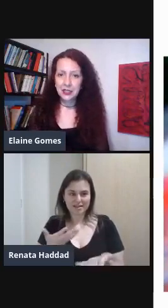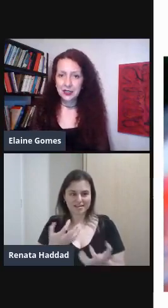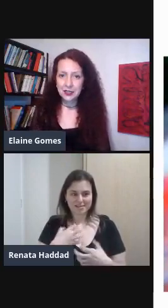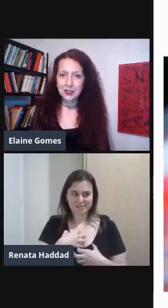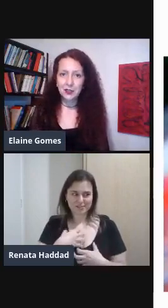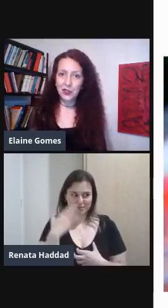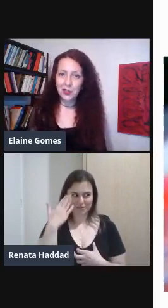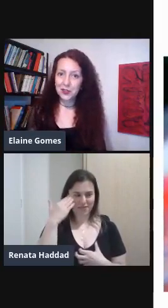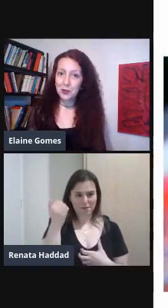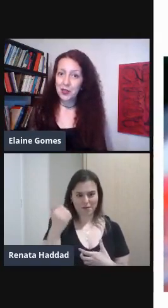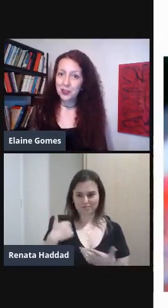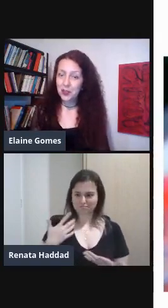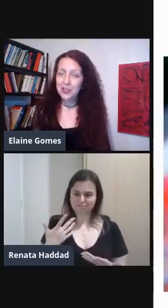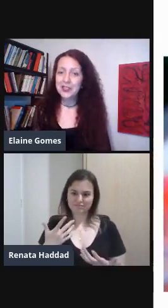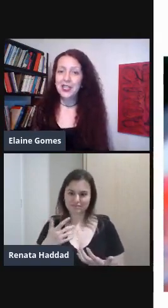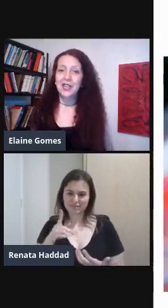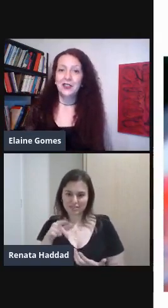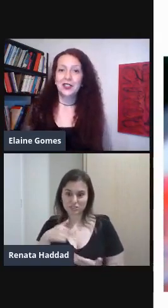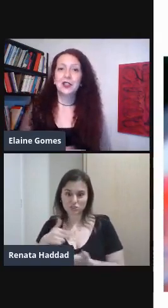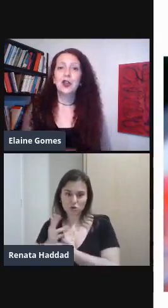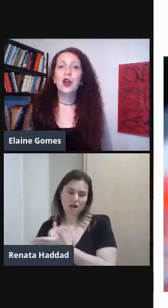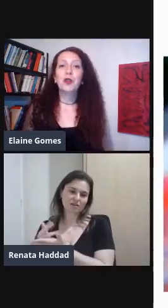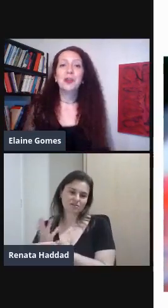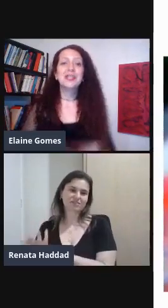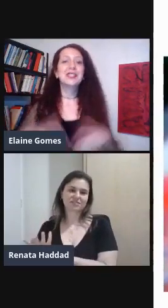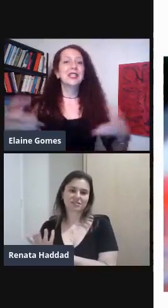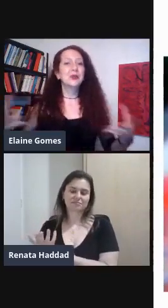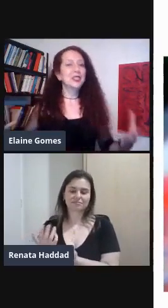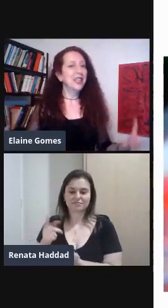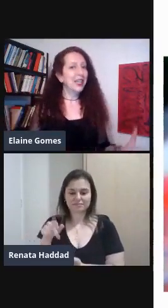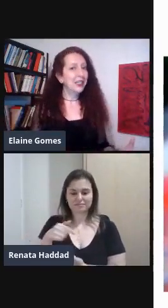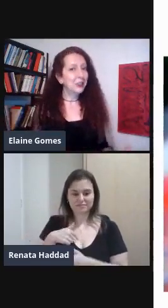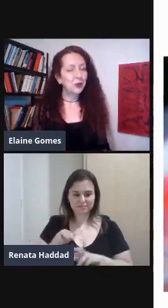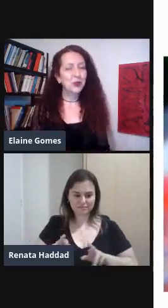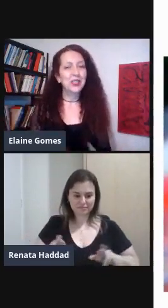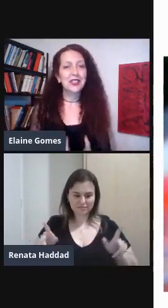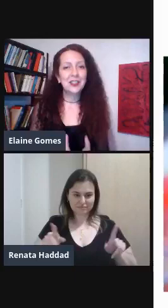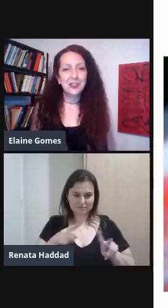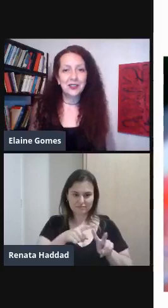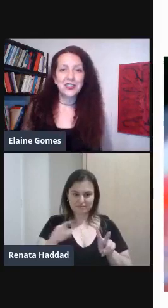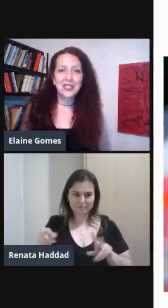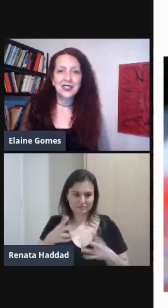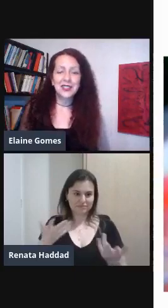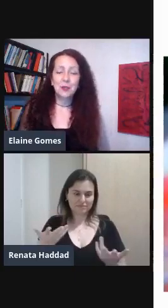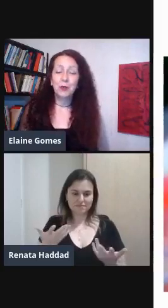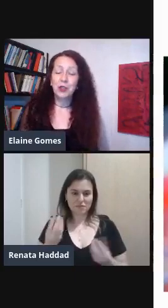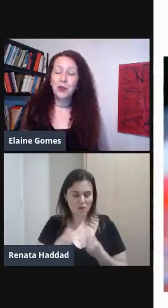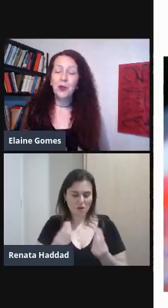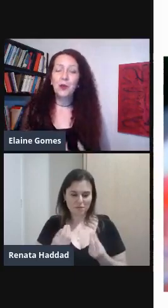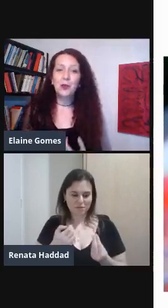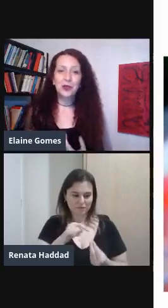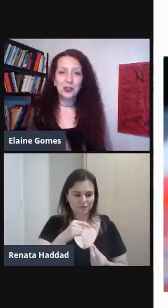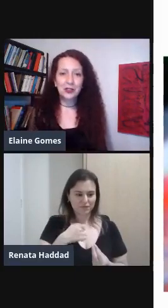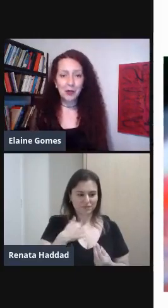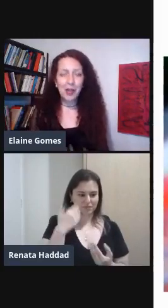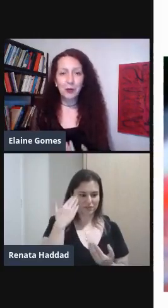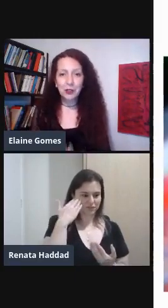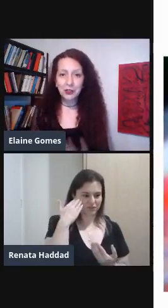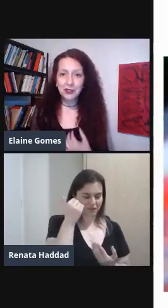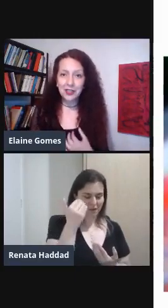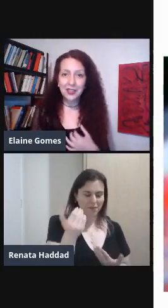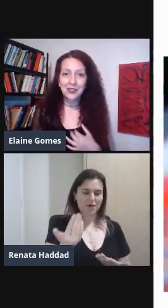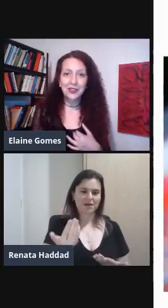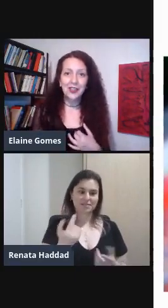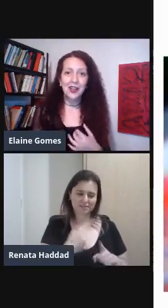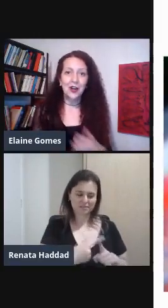artista São coisas Bem diferentes Você se torna Uma celebridade Por aquilo que você Desempenhou Pelo teu trabalho